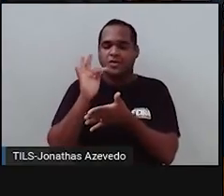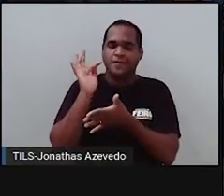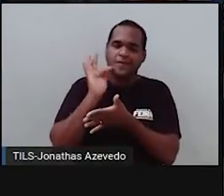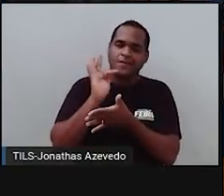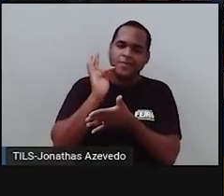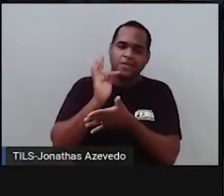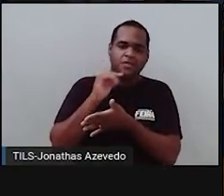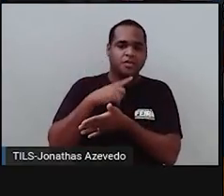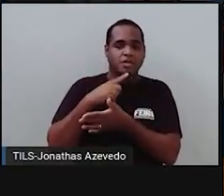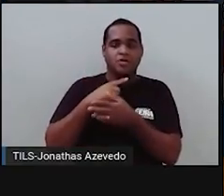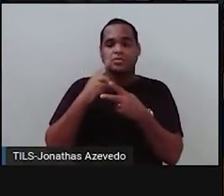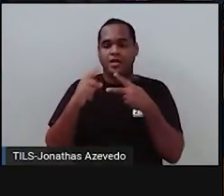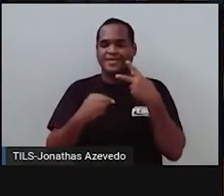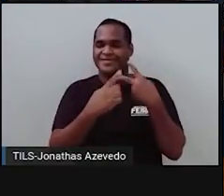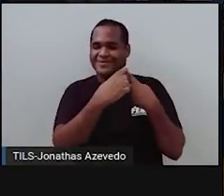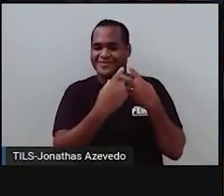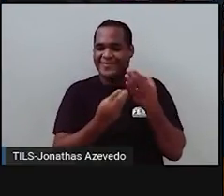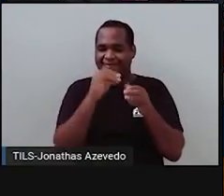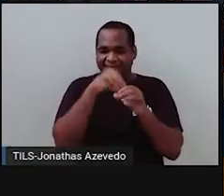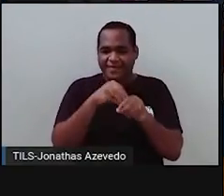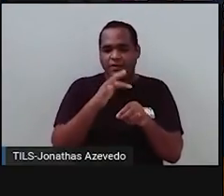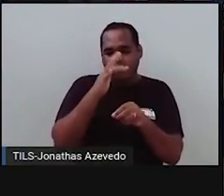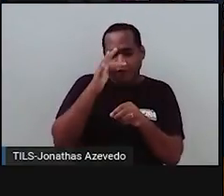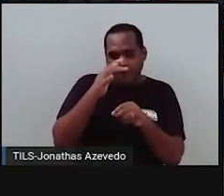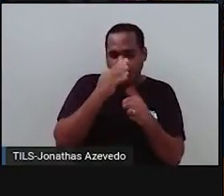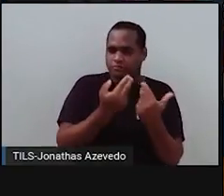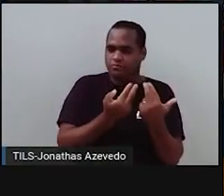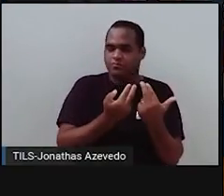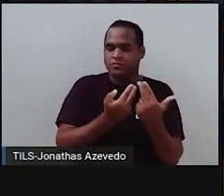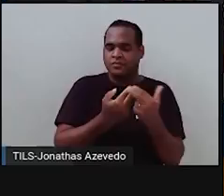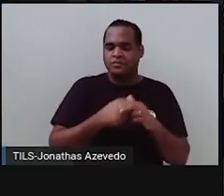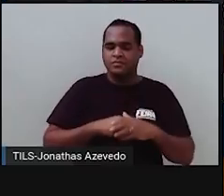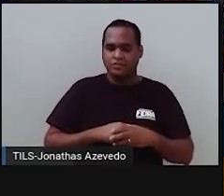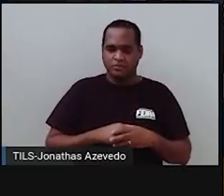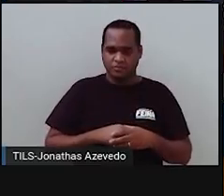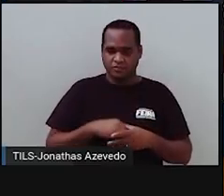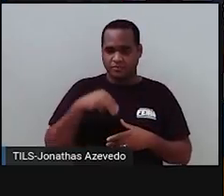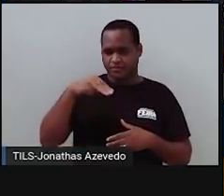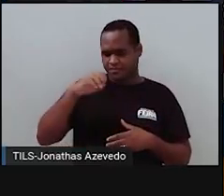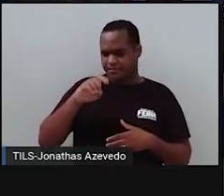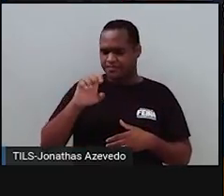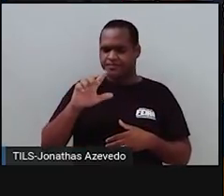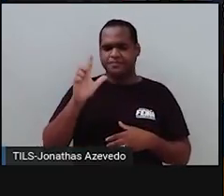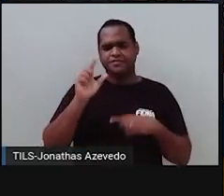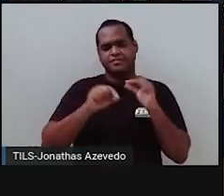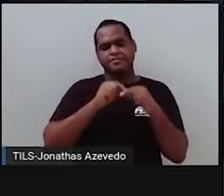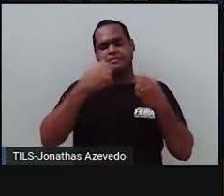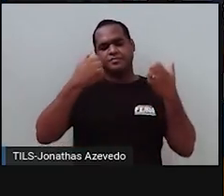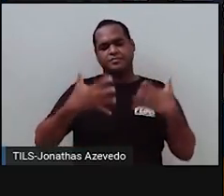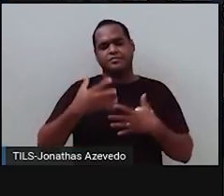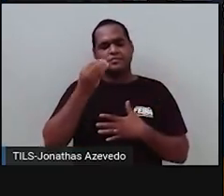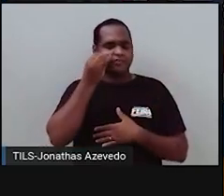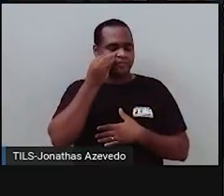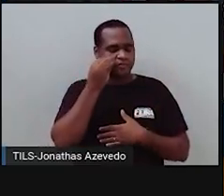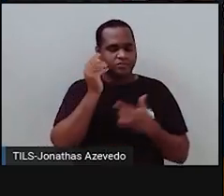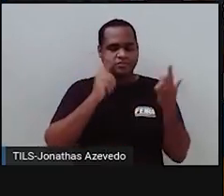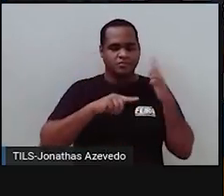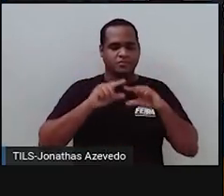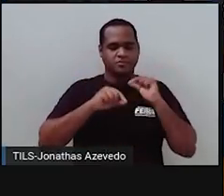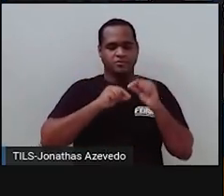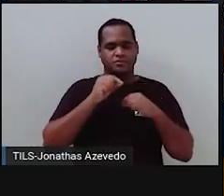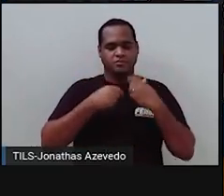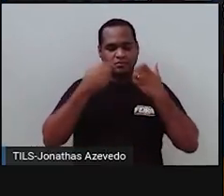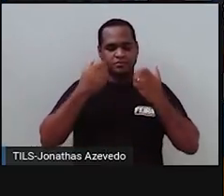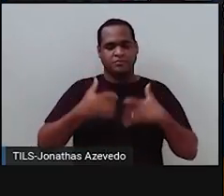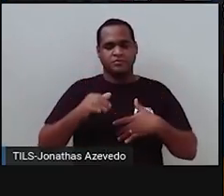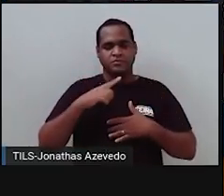que têm as duas estruturas, inclusive, na mesma flor. Então, o que foi que Mindel fez pra garantir esse experimento dele? Na